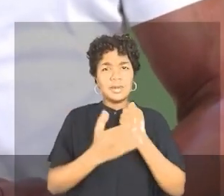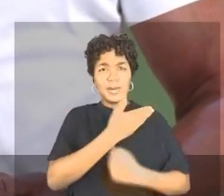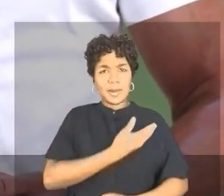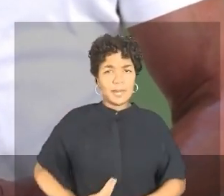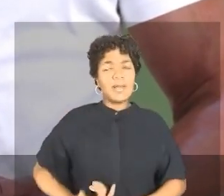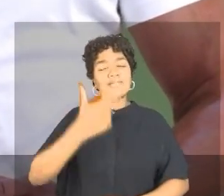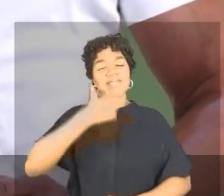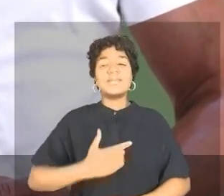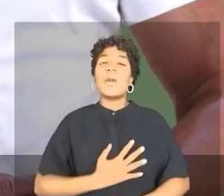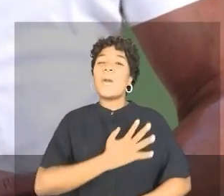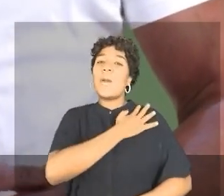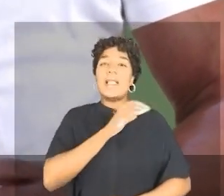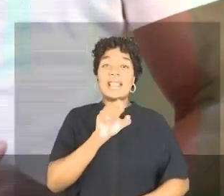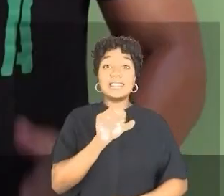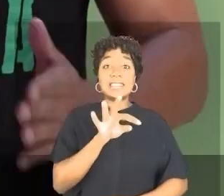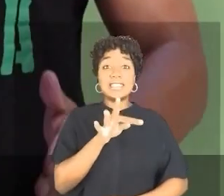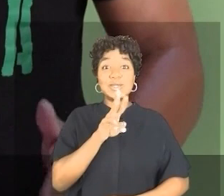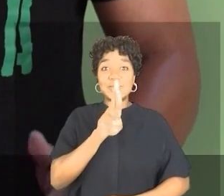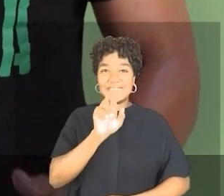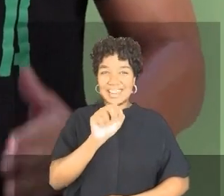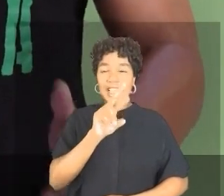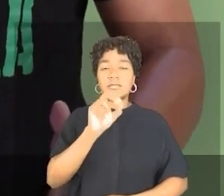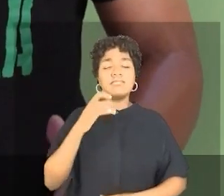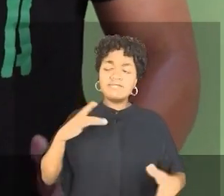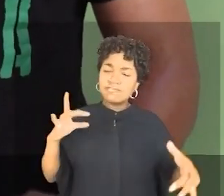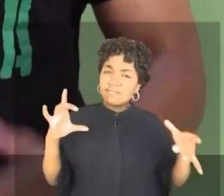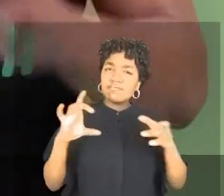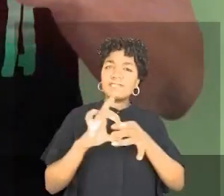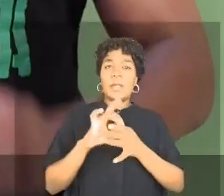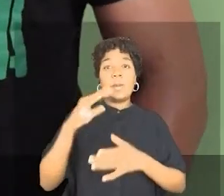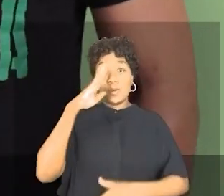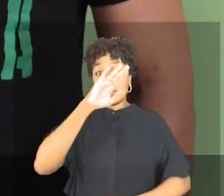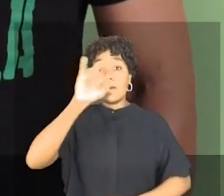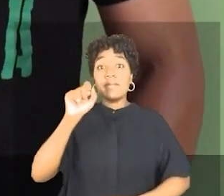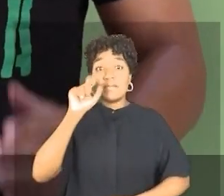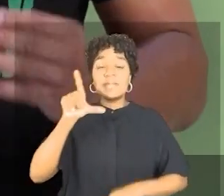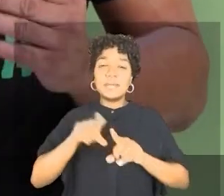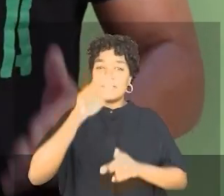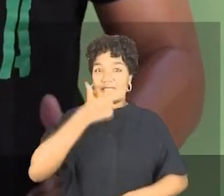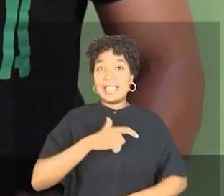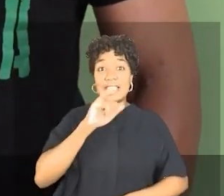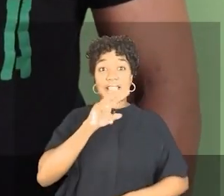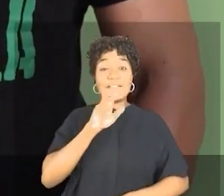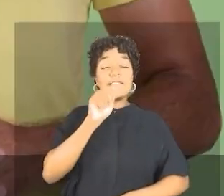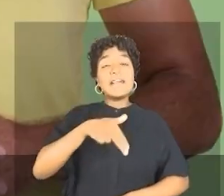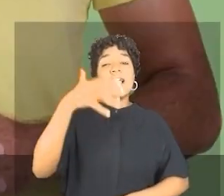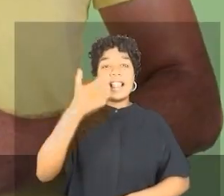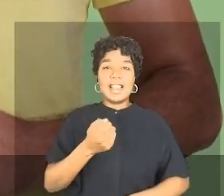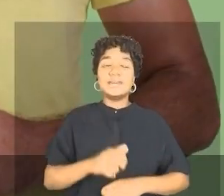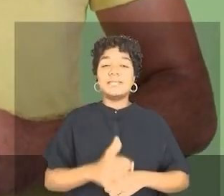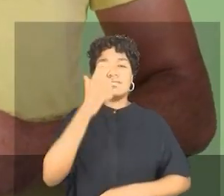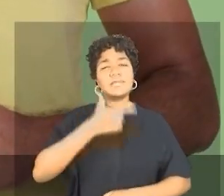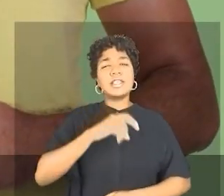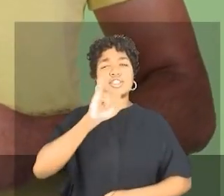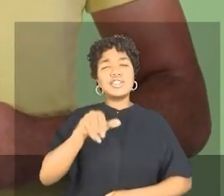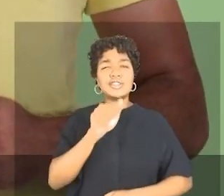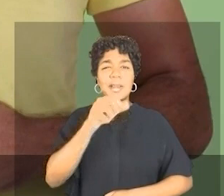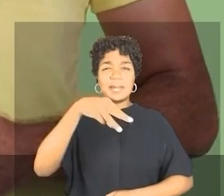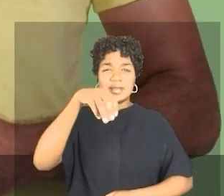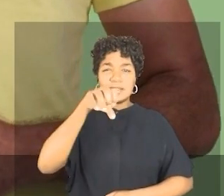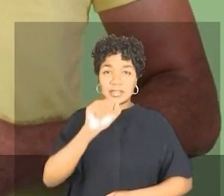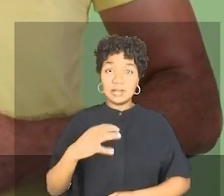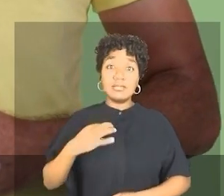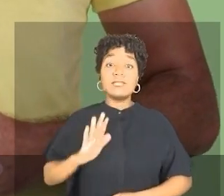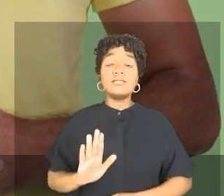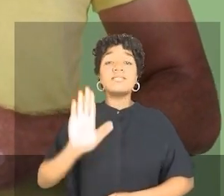Coronel Estoraro, 22, 444. Sou Bolsonaro, sou Roma. Eu sou Ivan Leite, 22, 022. Eu sou James Meira, candidato a